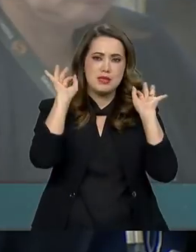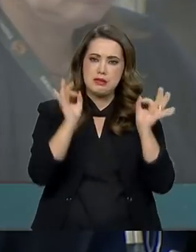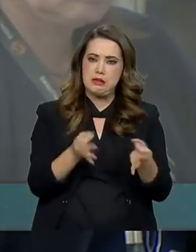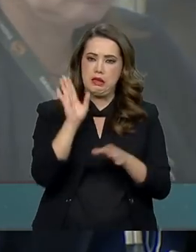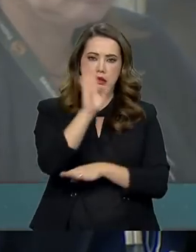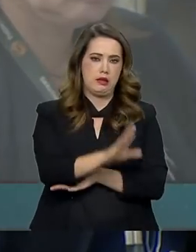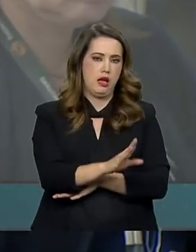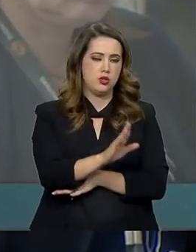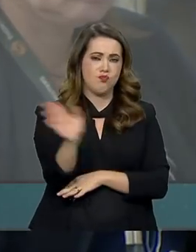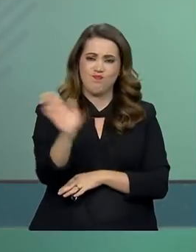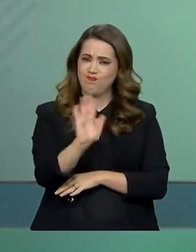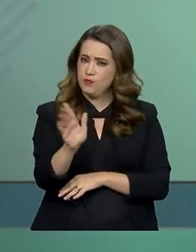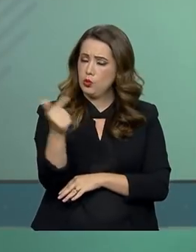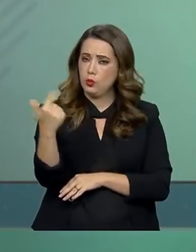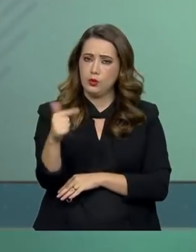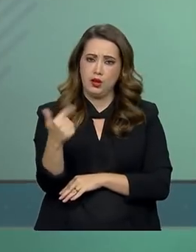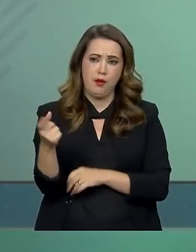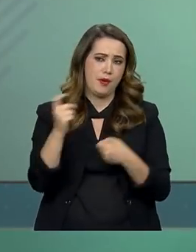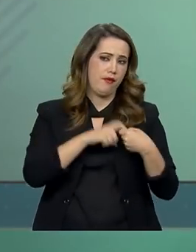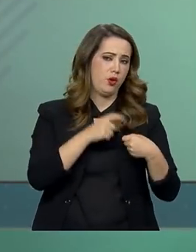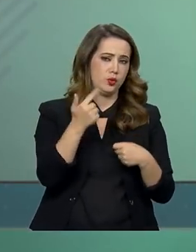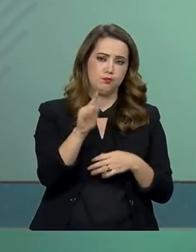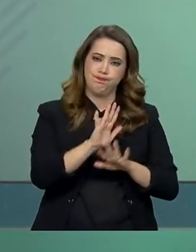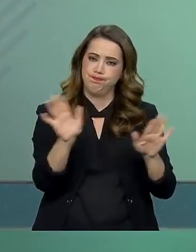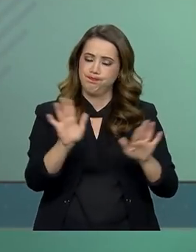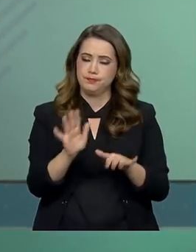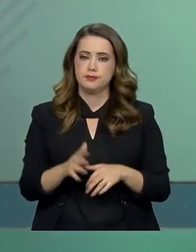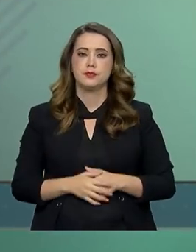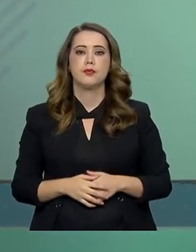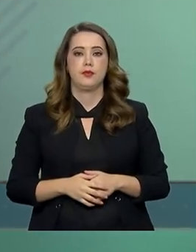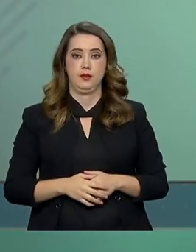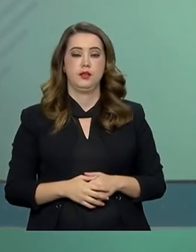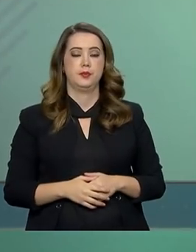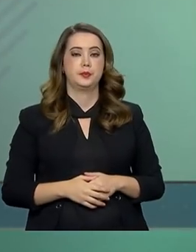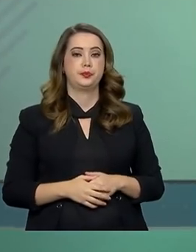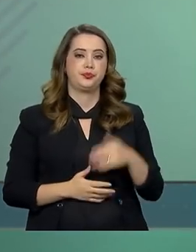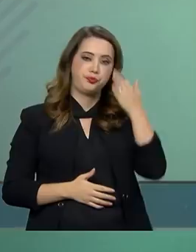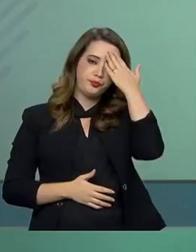a tarde, durante a tarde, no retorno dele. Por enquanto, não. Tá bom, obrigado.